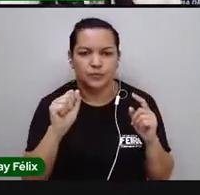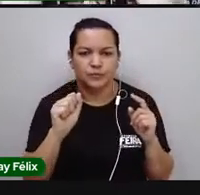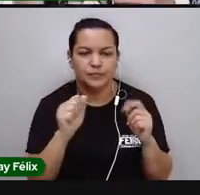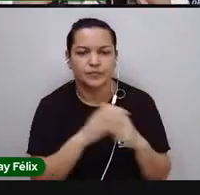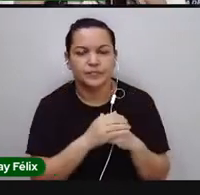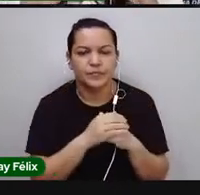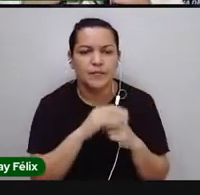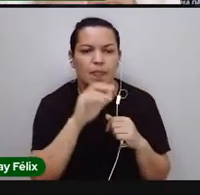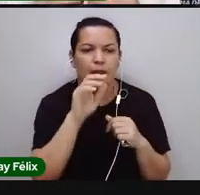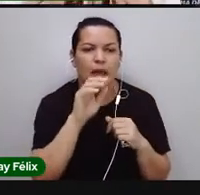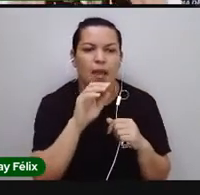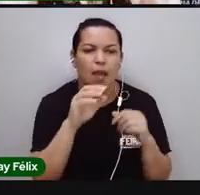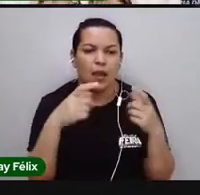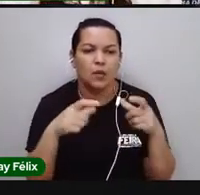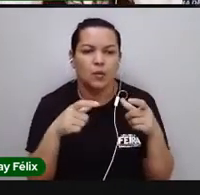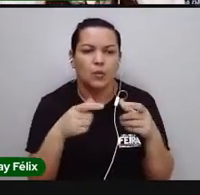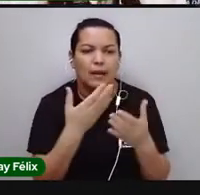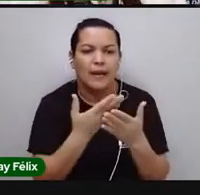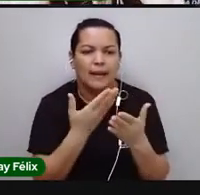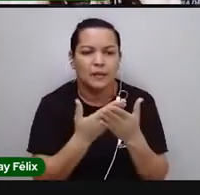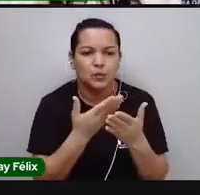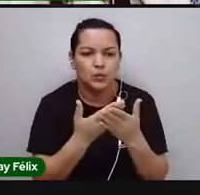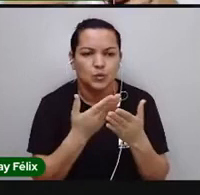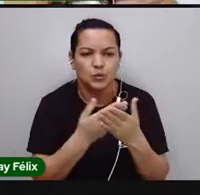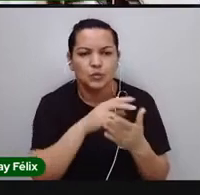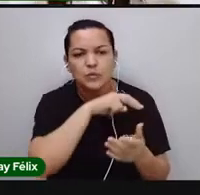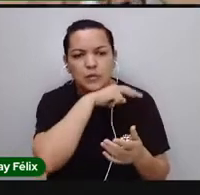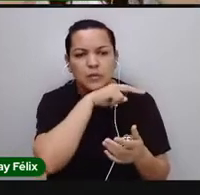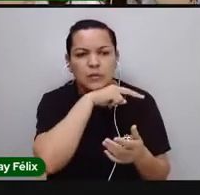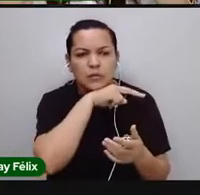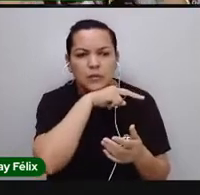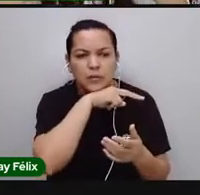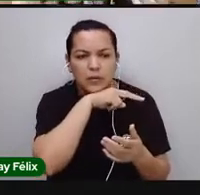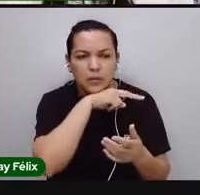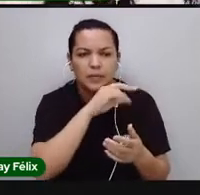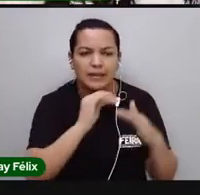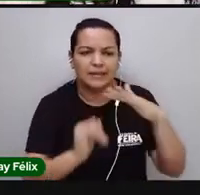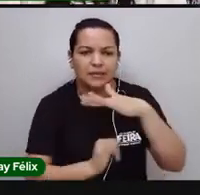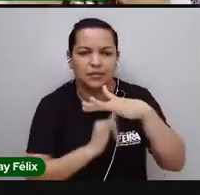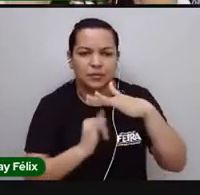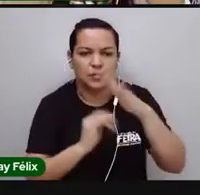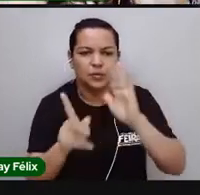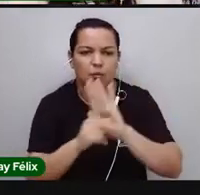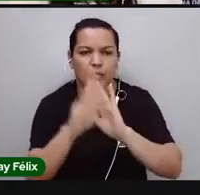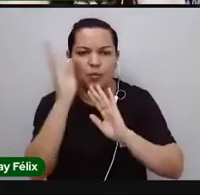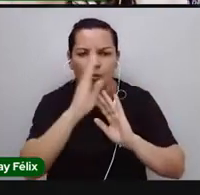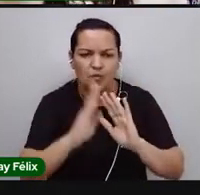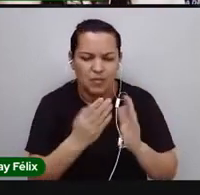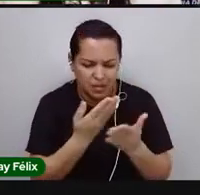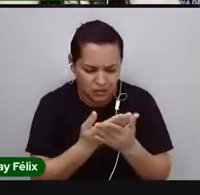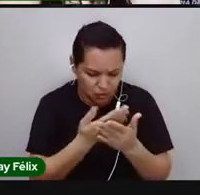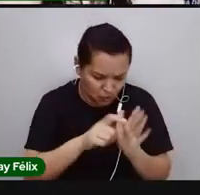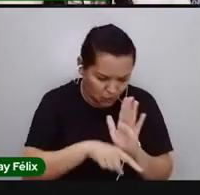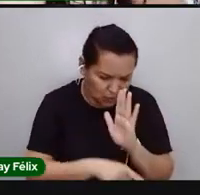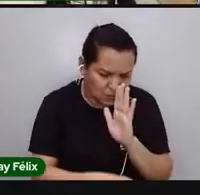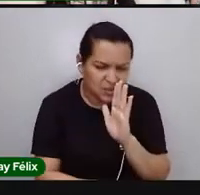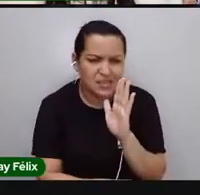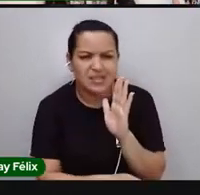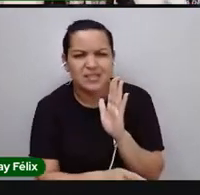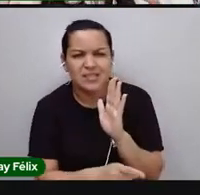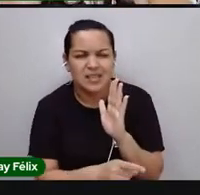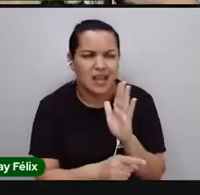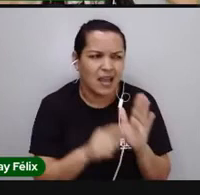Butantan, são duas instituições brasileiras que estão também se debruçando para estudar, para buscar, para